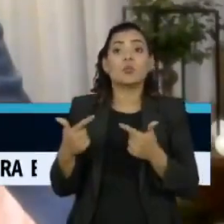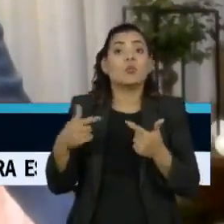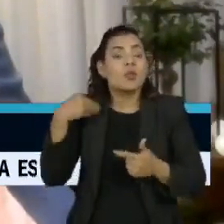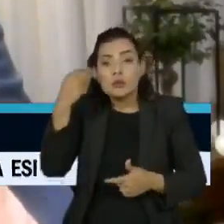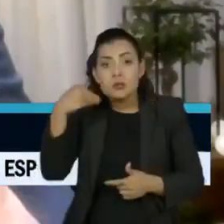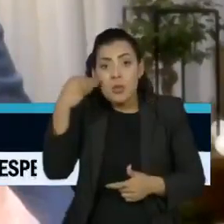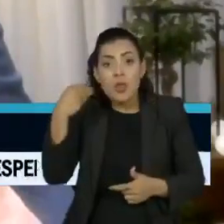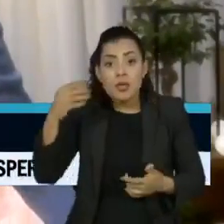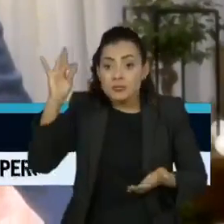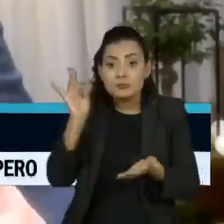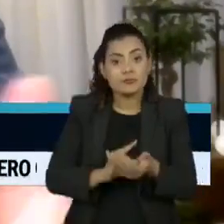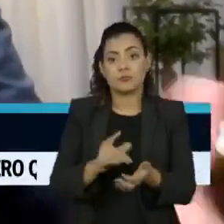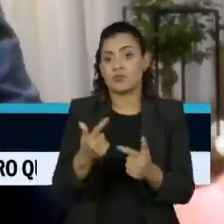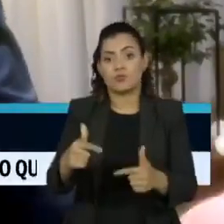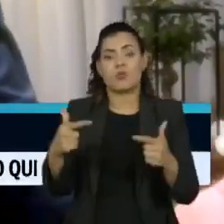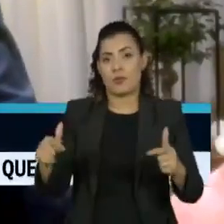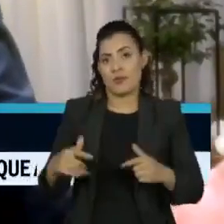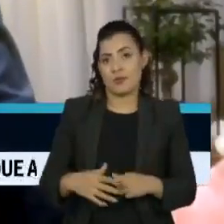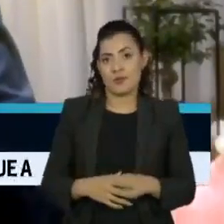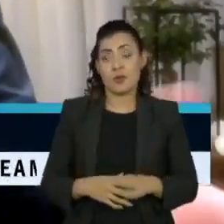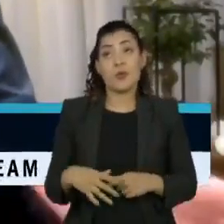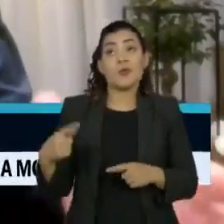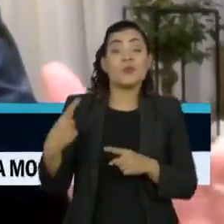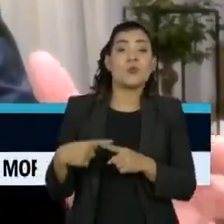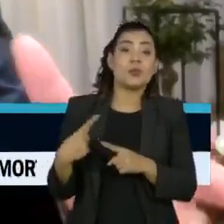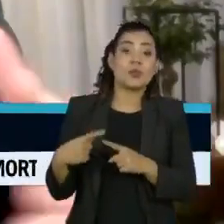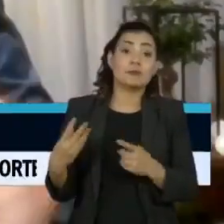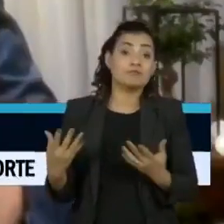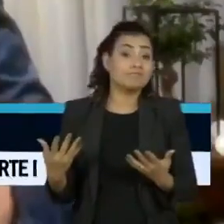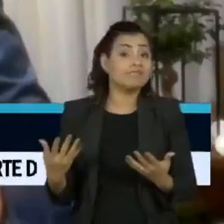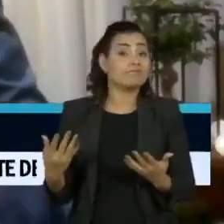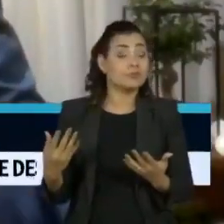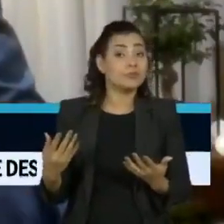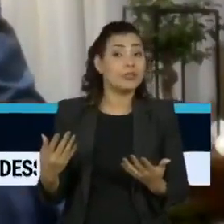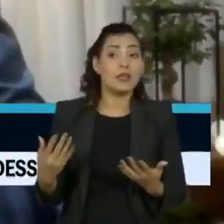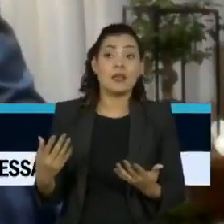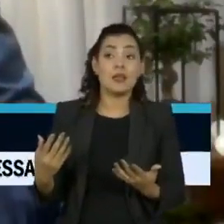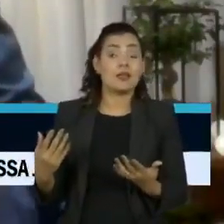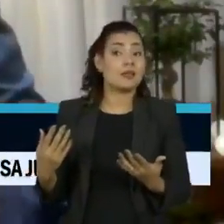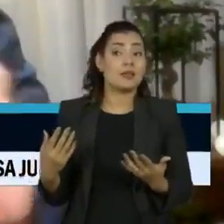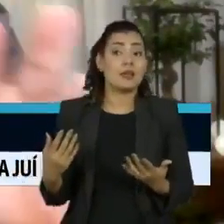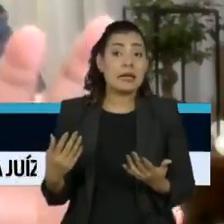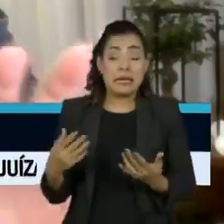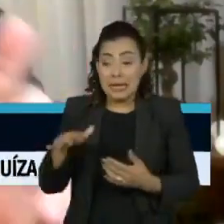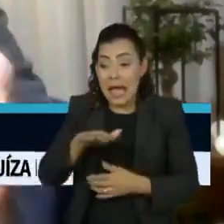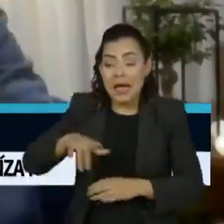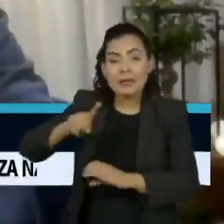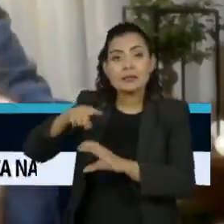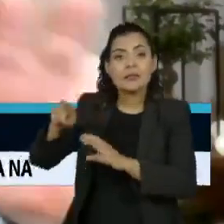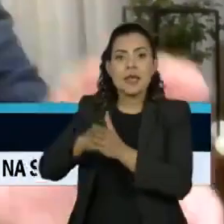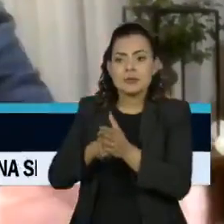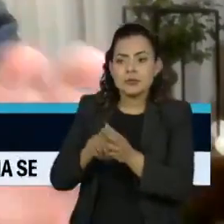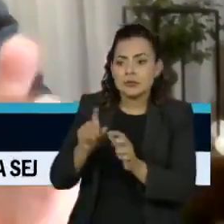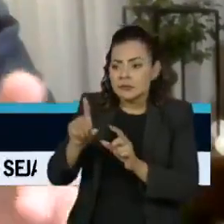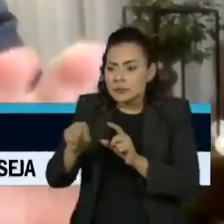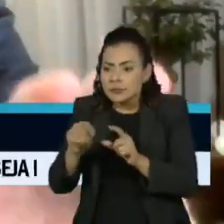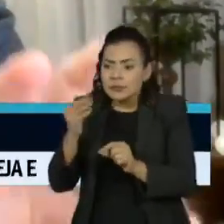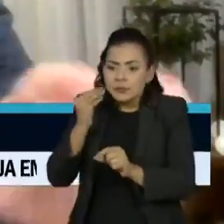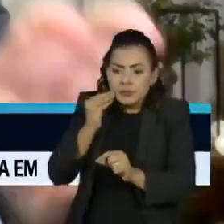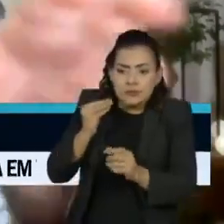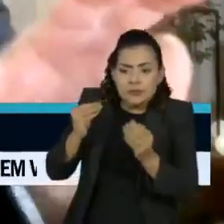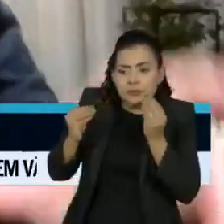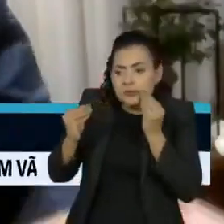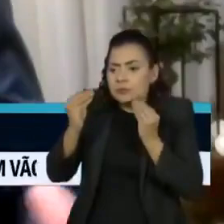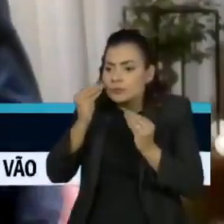experiência concreta. Afinal de contas, nós não fazemos, em ciência, ir tateando, tateando do